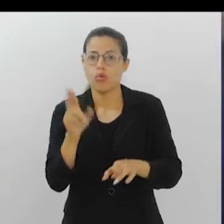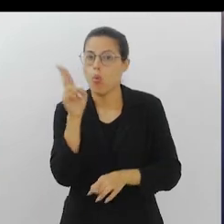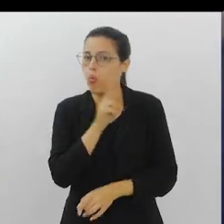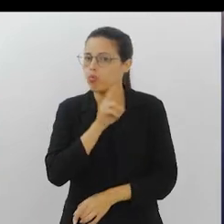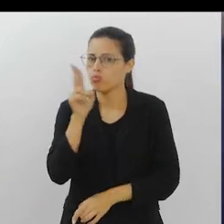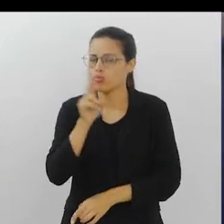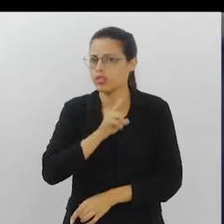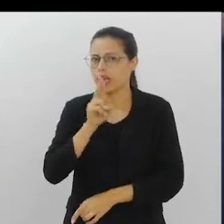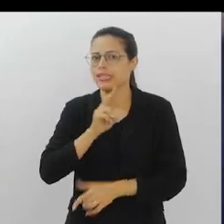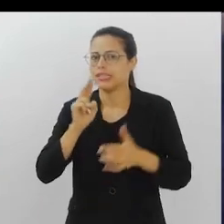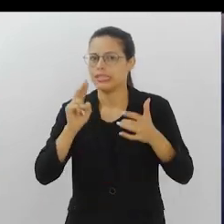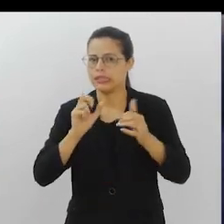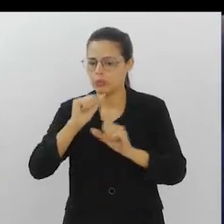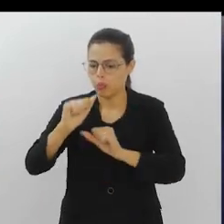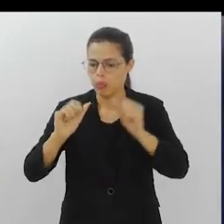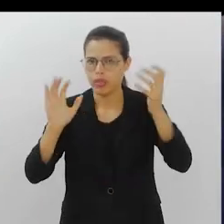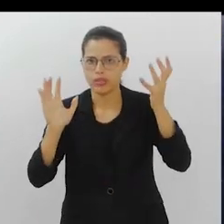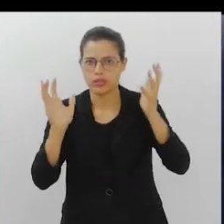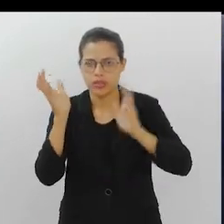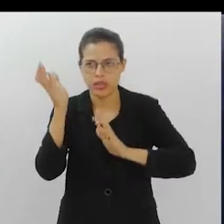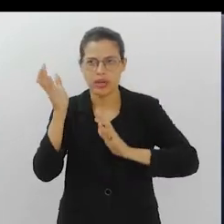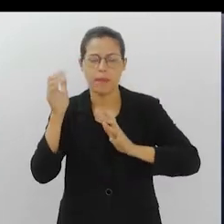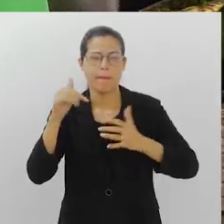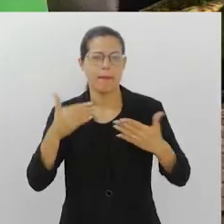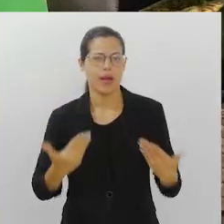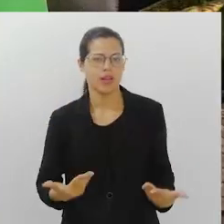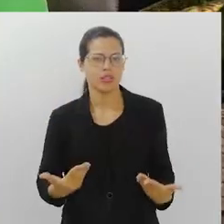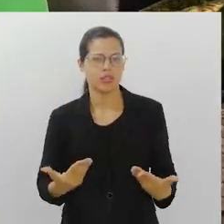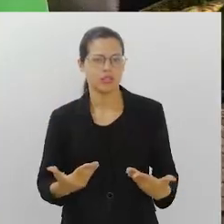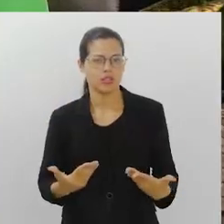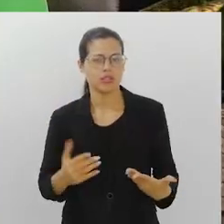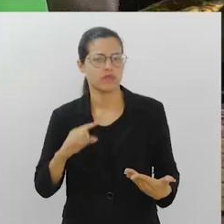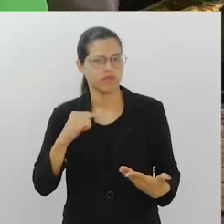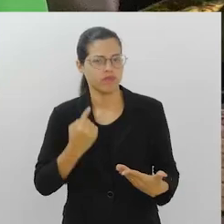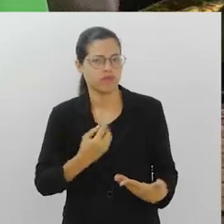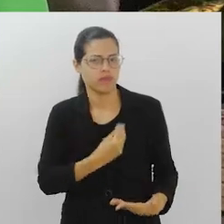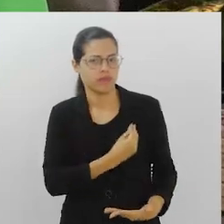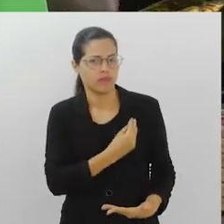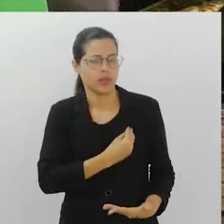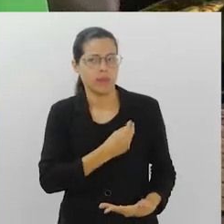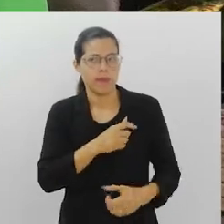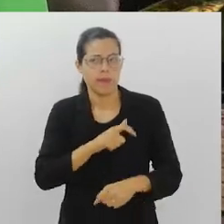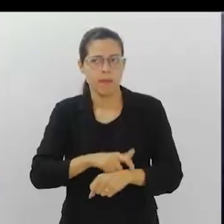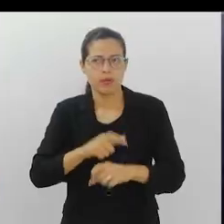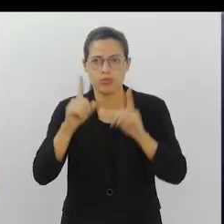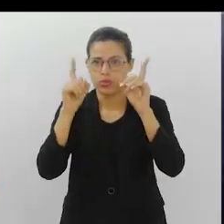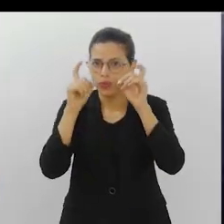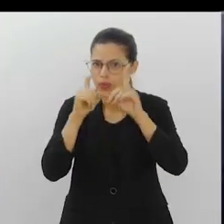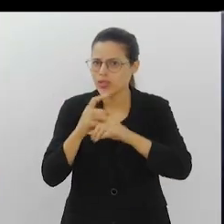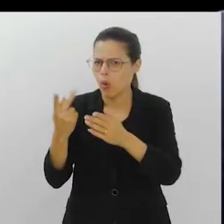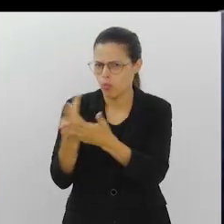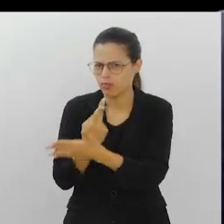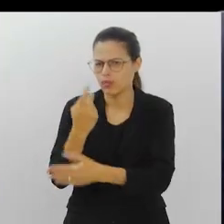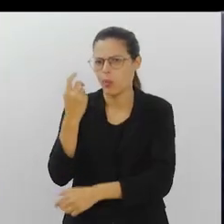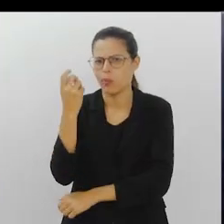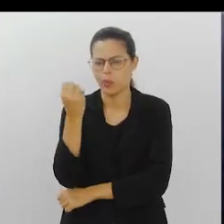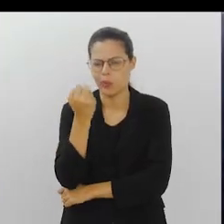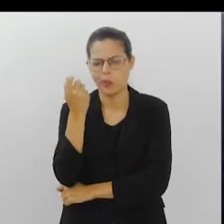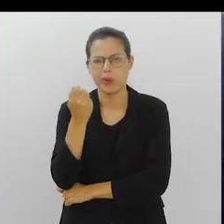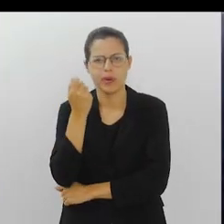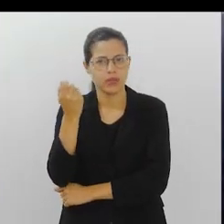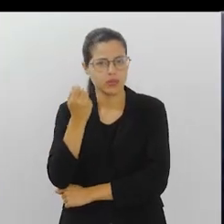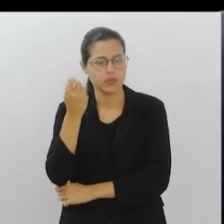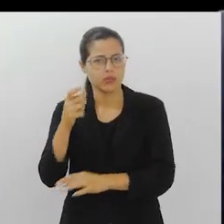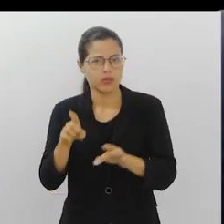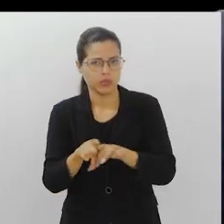emergência climática está colocada para vários lugares do Ninho. A gente vive, por exemplo, situações terríveis, como o Rio Grande do Sul, gente está vendo uma crise